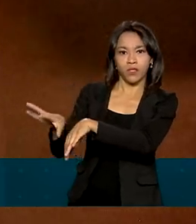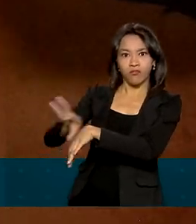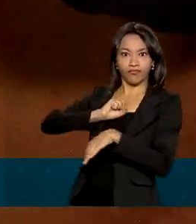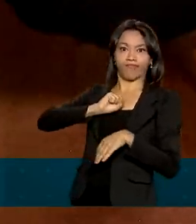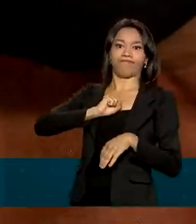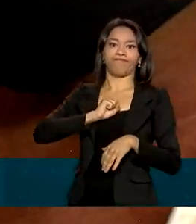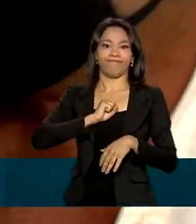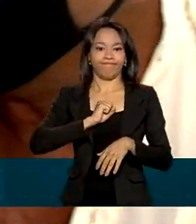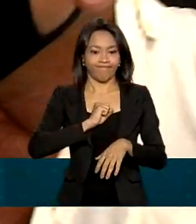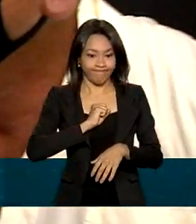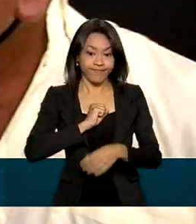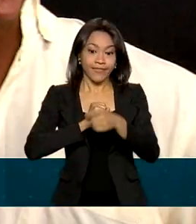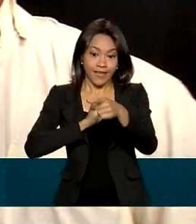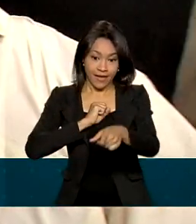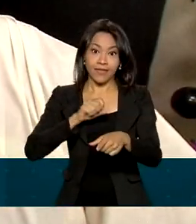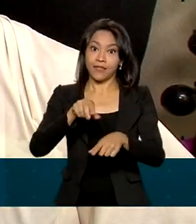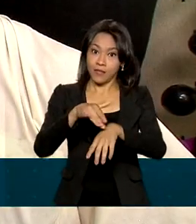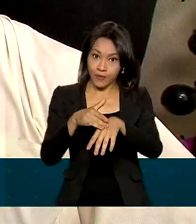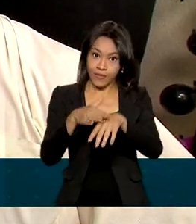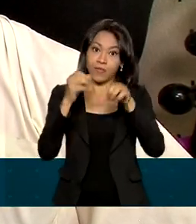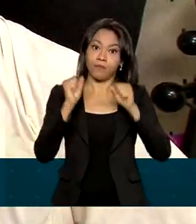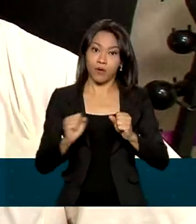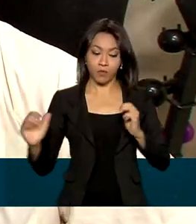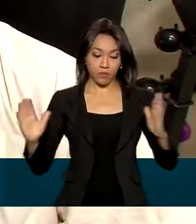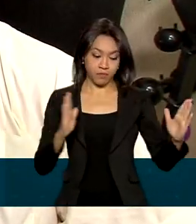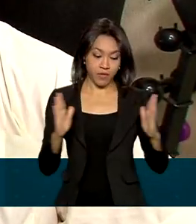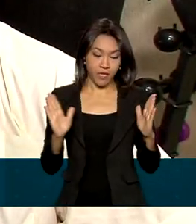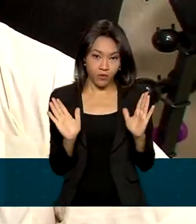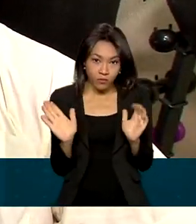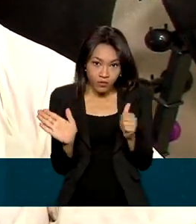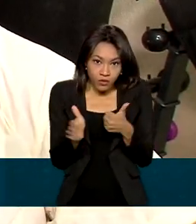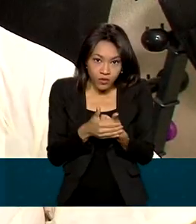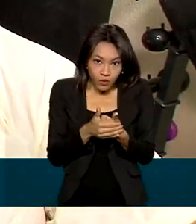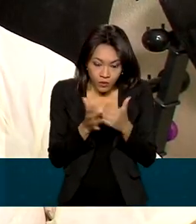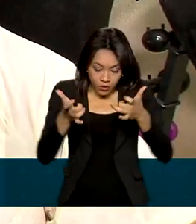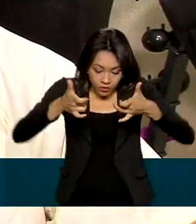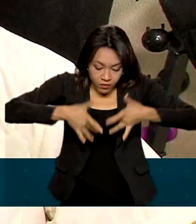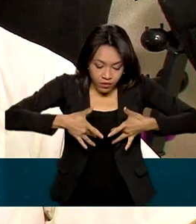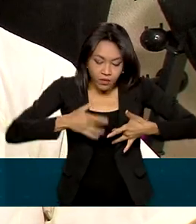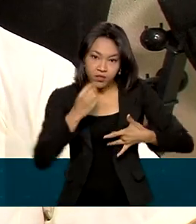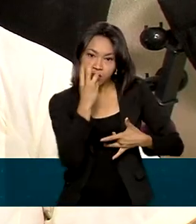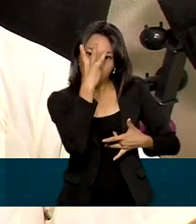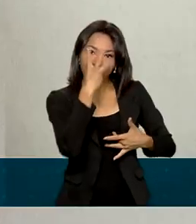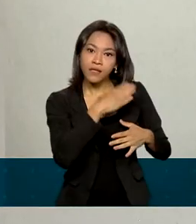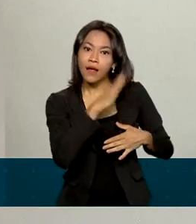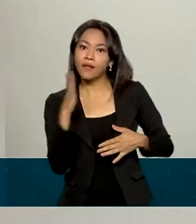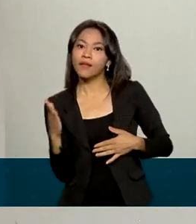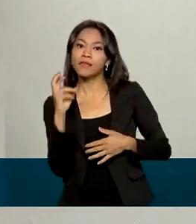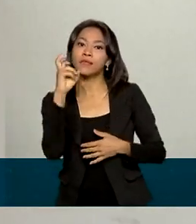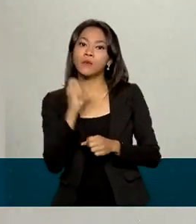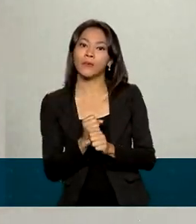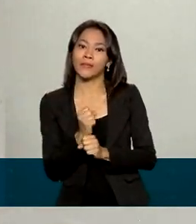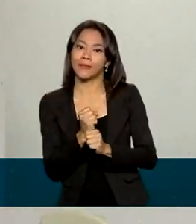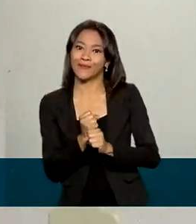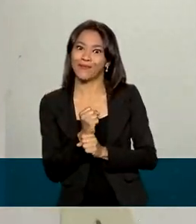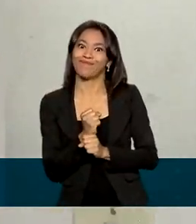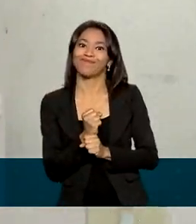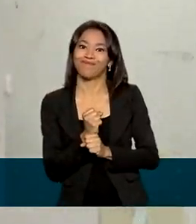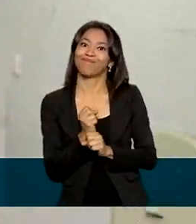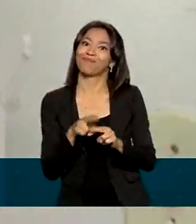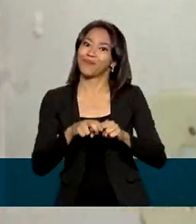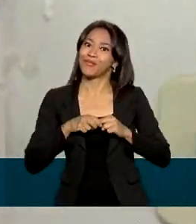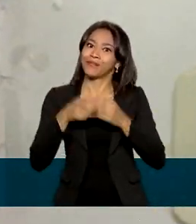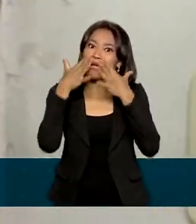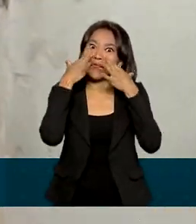doença infecciosa pode passar por um período de incubação de 3 a 5 anos. Por isso, é preciso